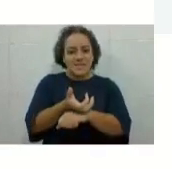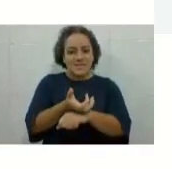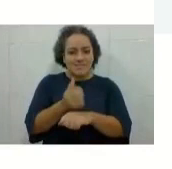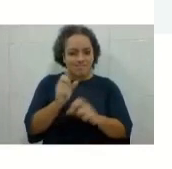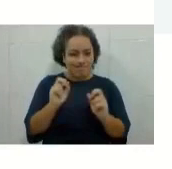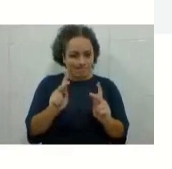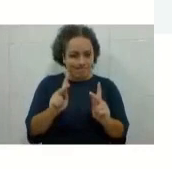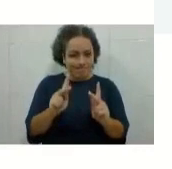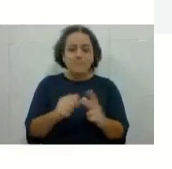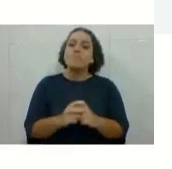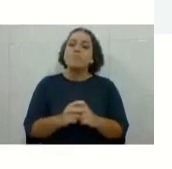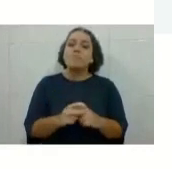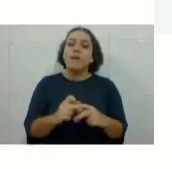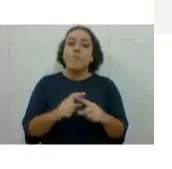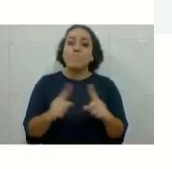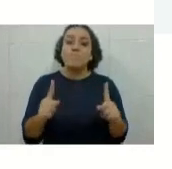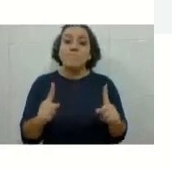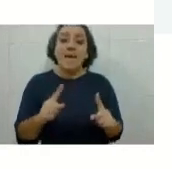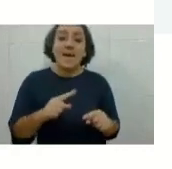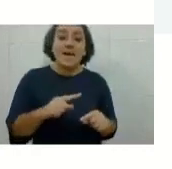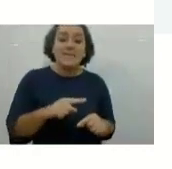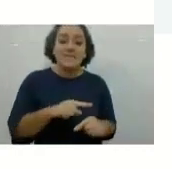Mas, vocês não vão